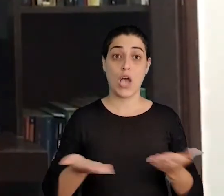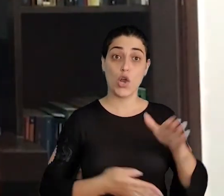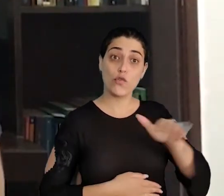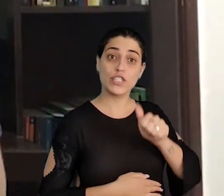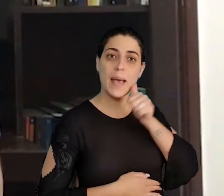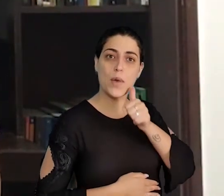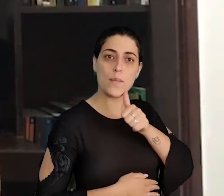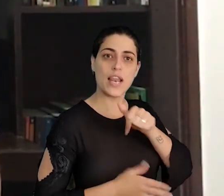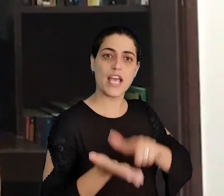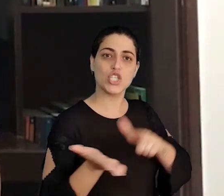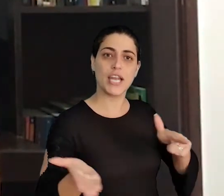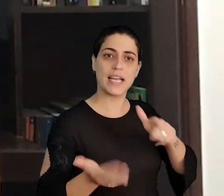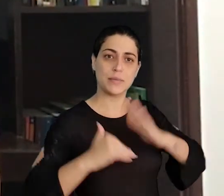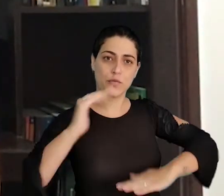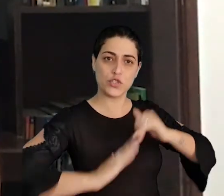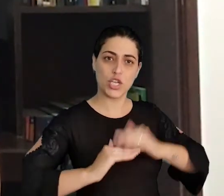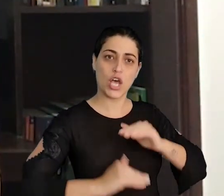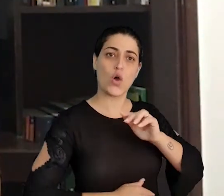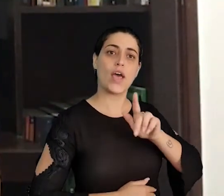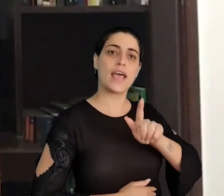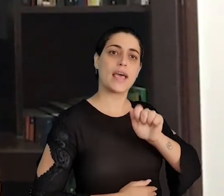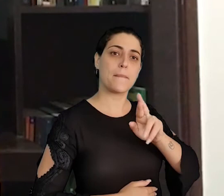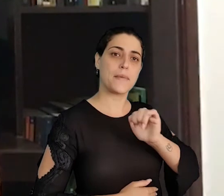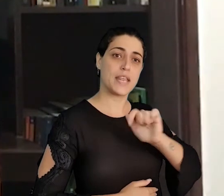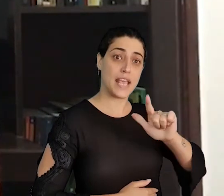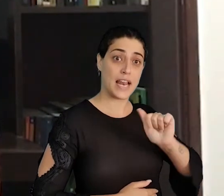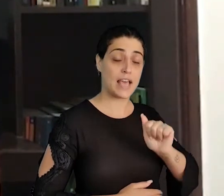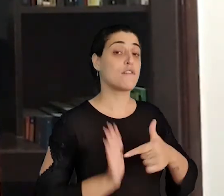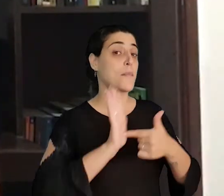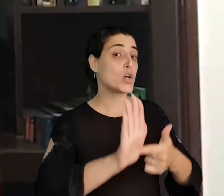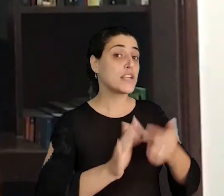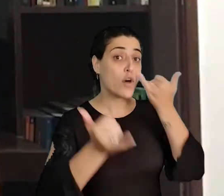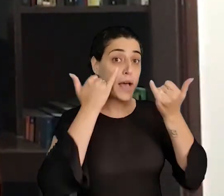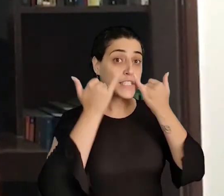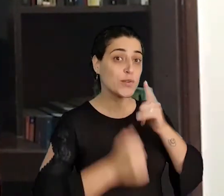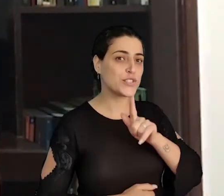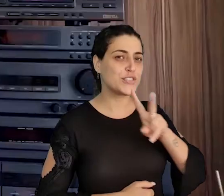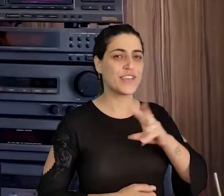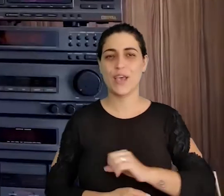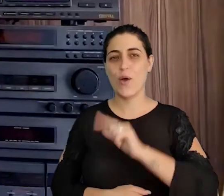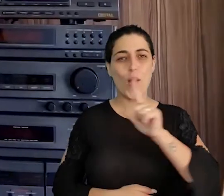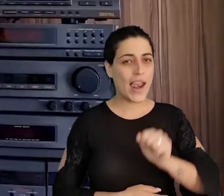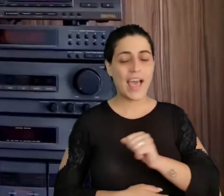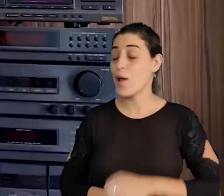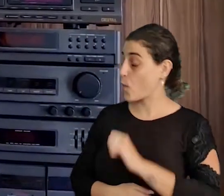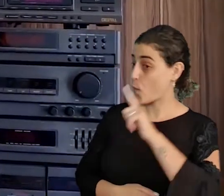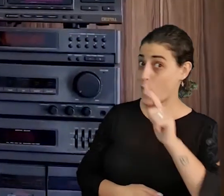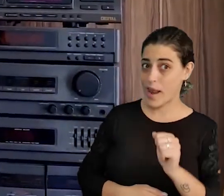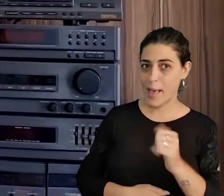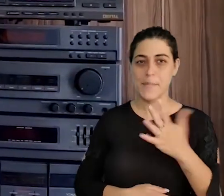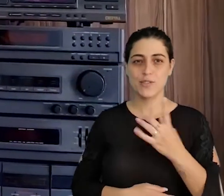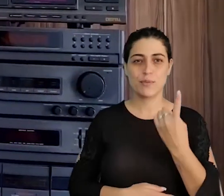E agora nós vamos chamar a jornalista Gabriela Moura, que traz o destaque de governador Valadares. Olá, Gabriela! Olá, Vitor!